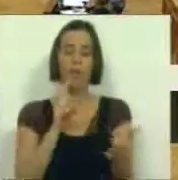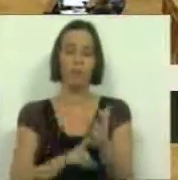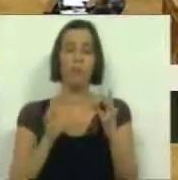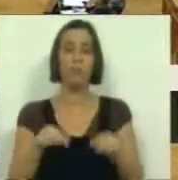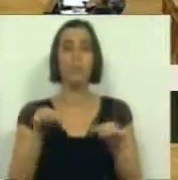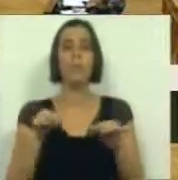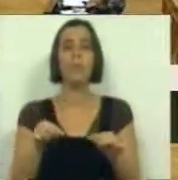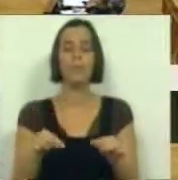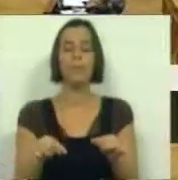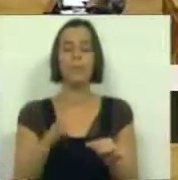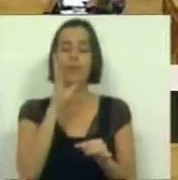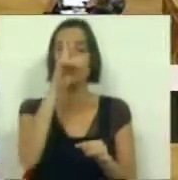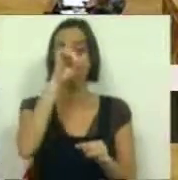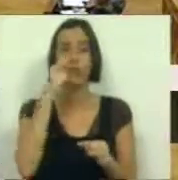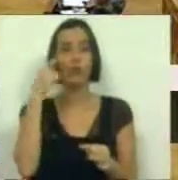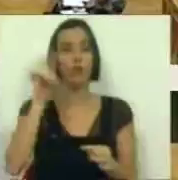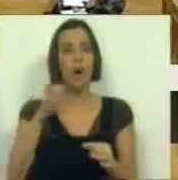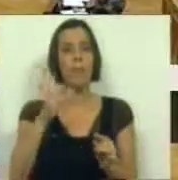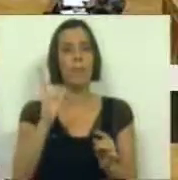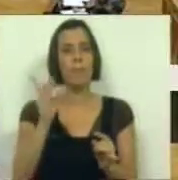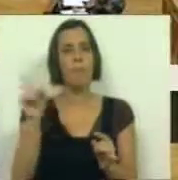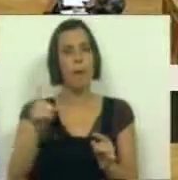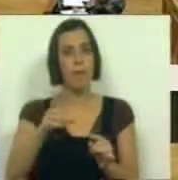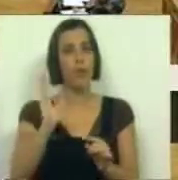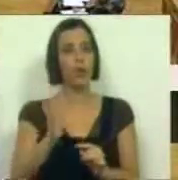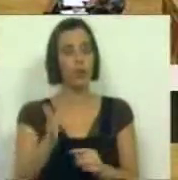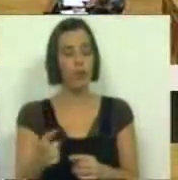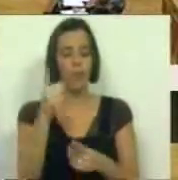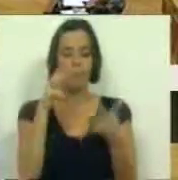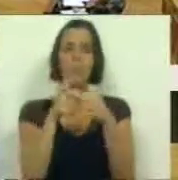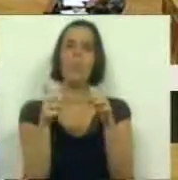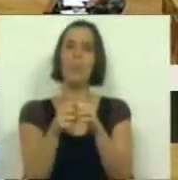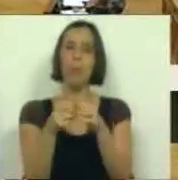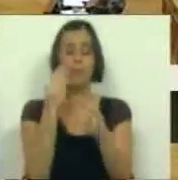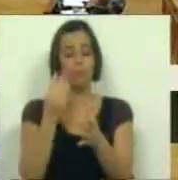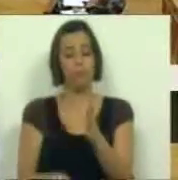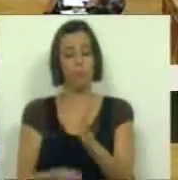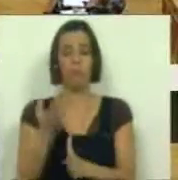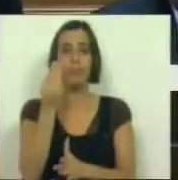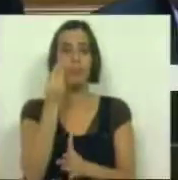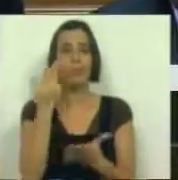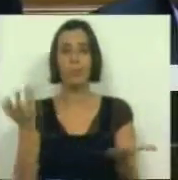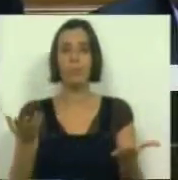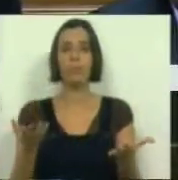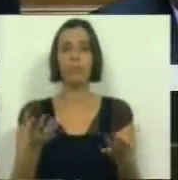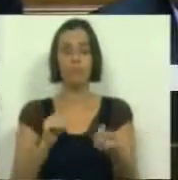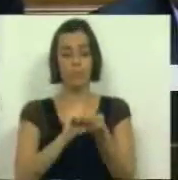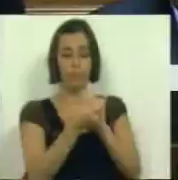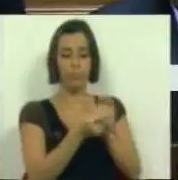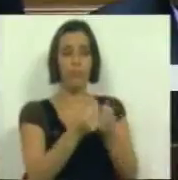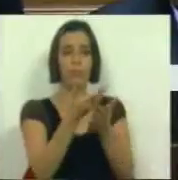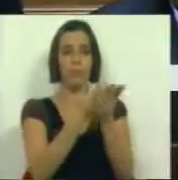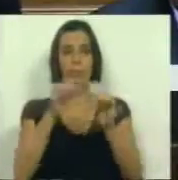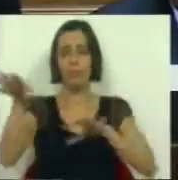facto, como já aqui relembraram mais de que uma vez, um problema que nasce com a reforma